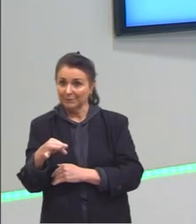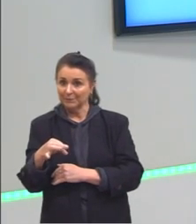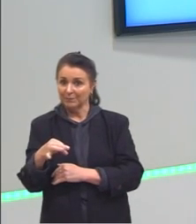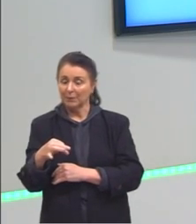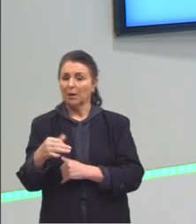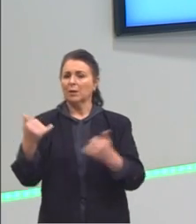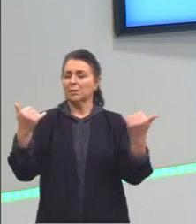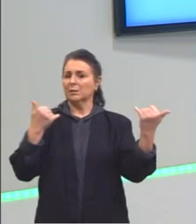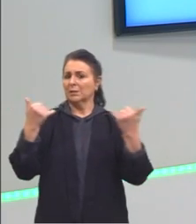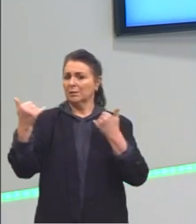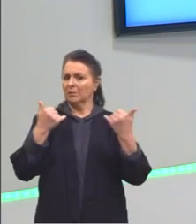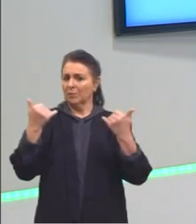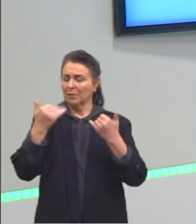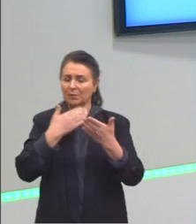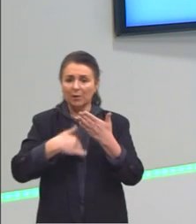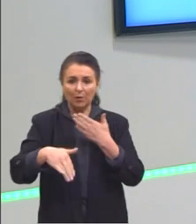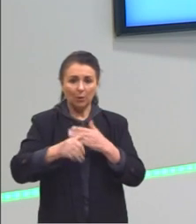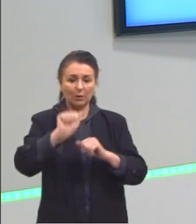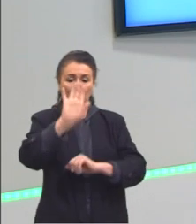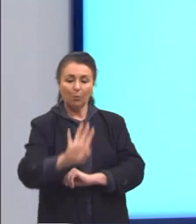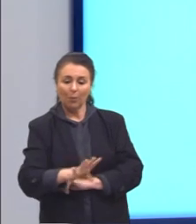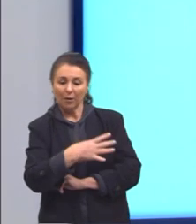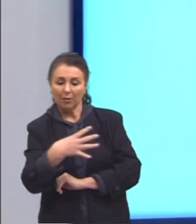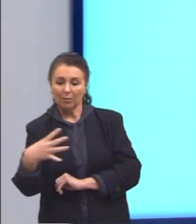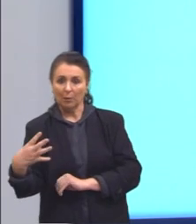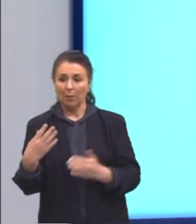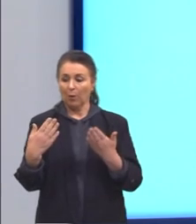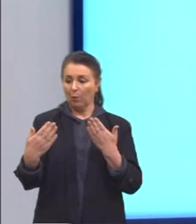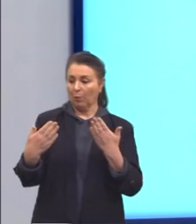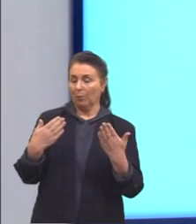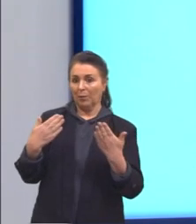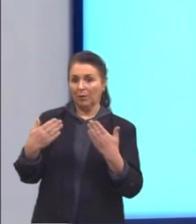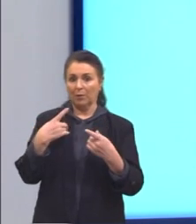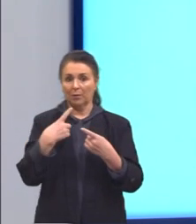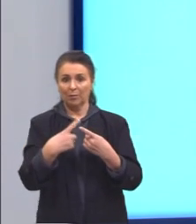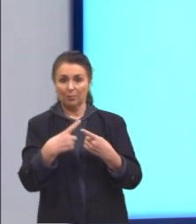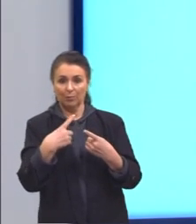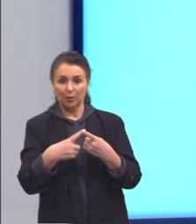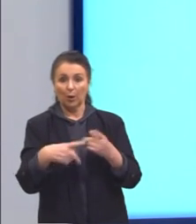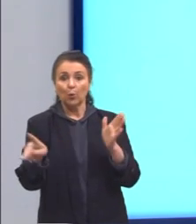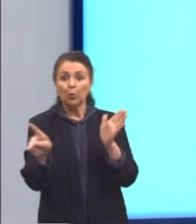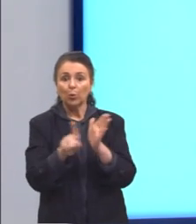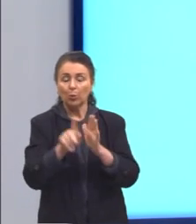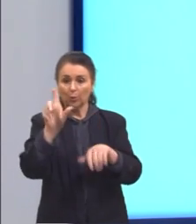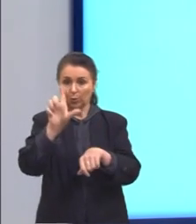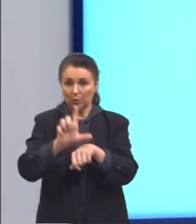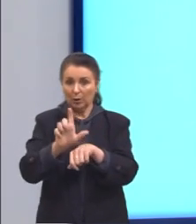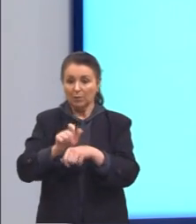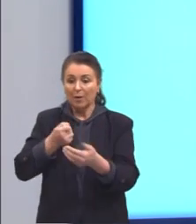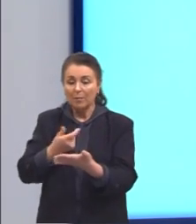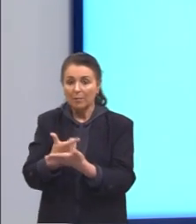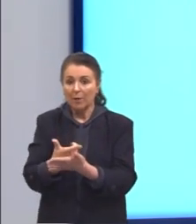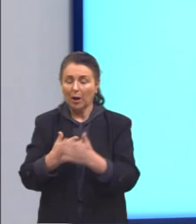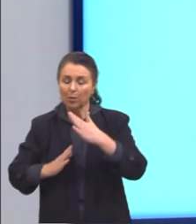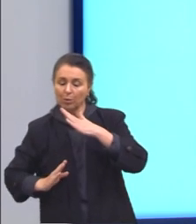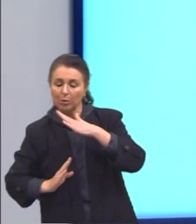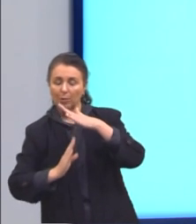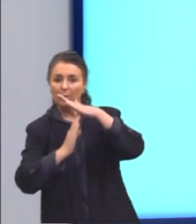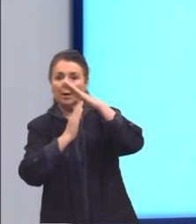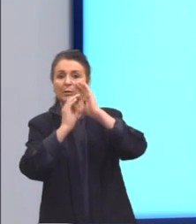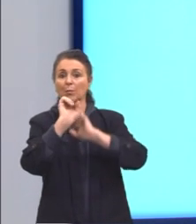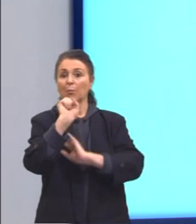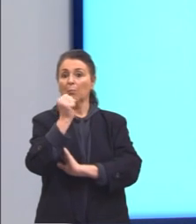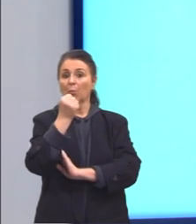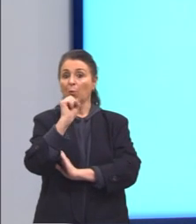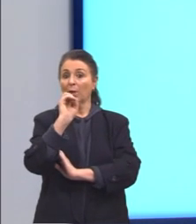essas informações agora numa tabela para a gente comparar, porque o dono da loja, ele vai pagar, no máximo, 80